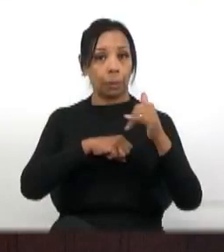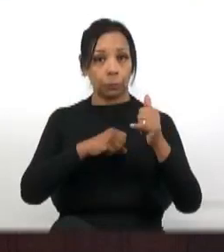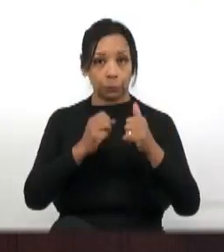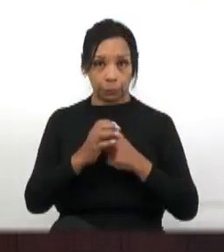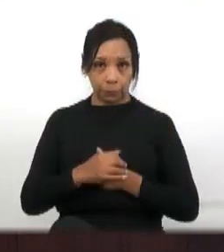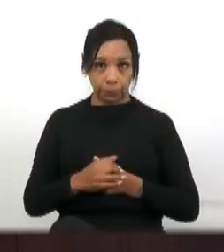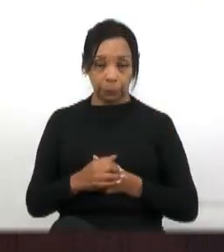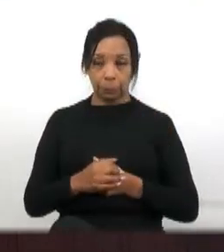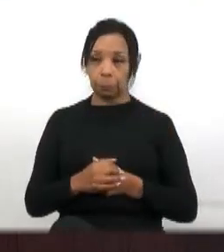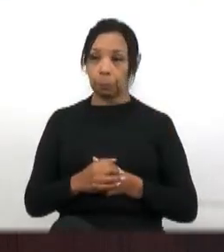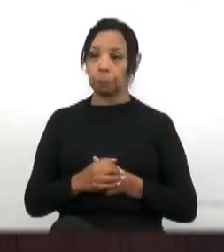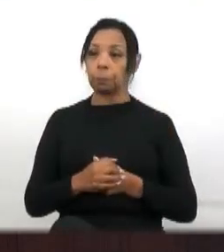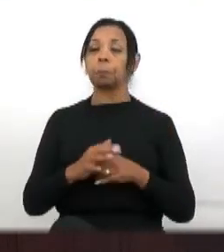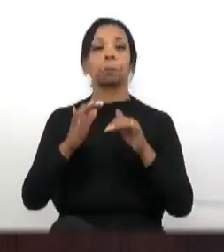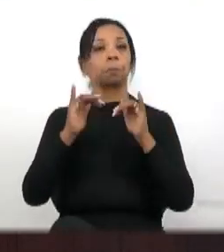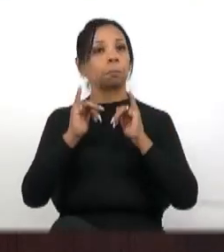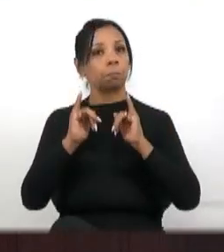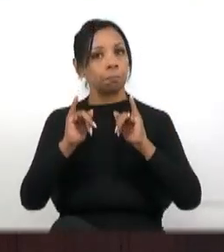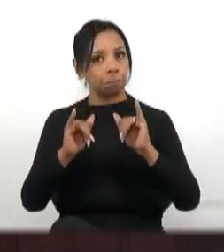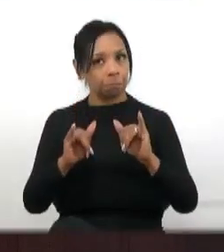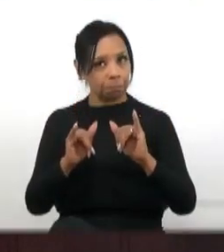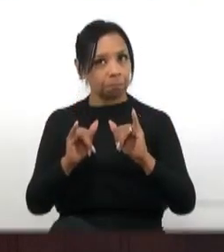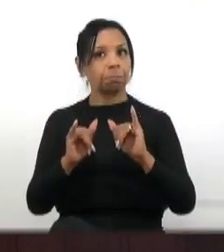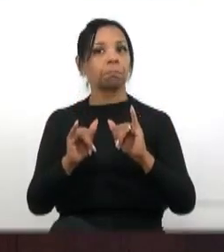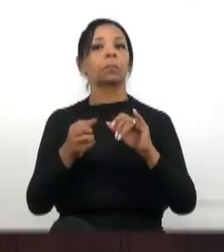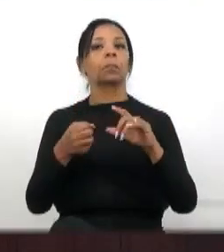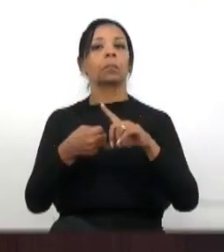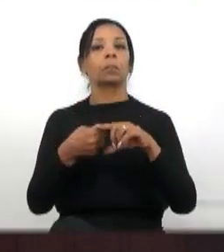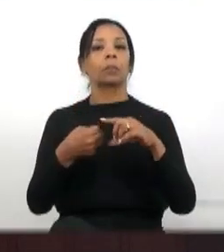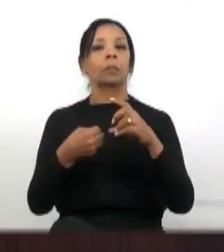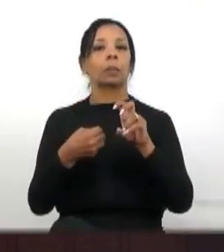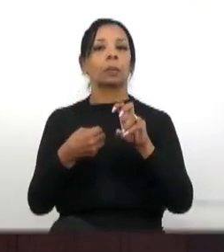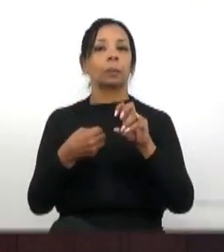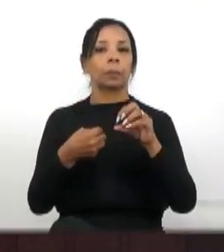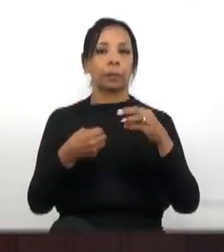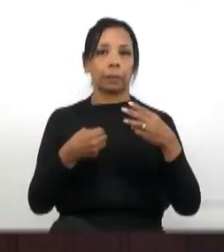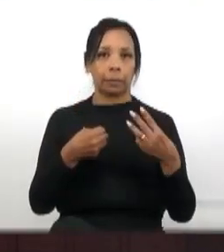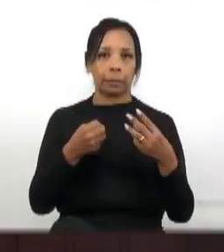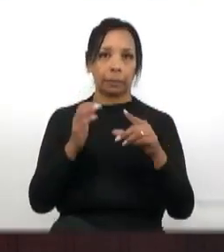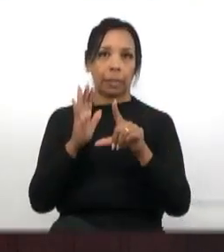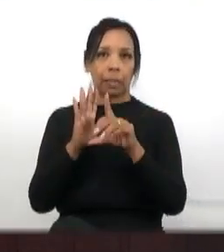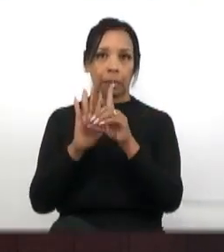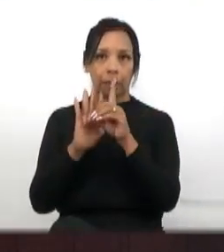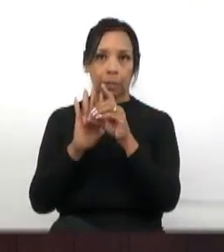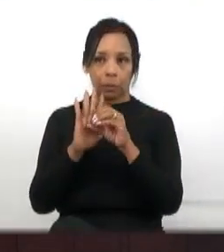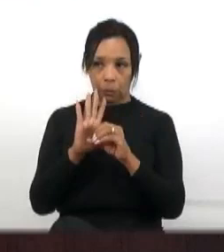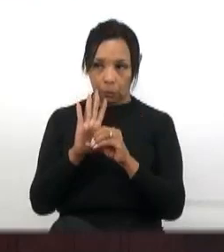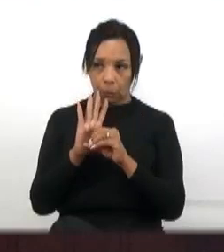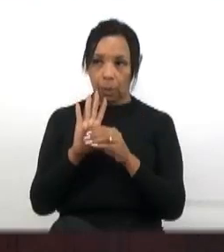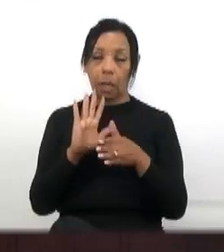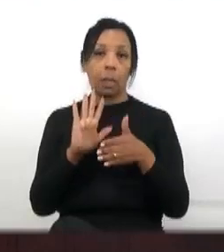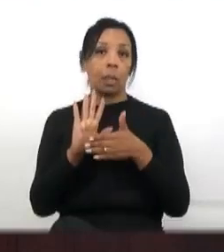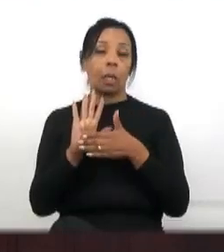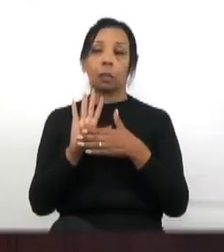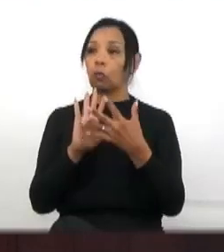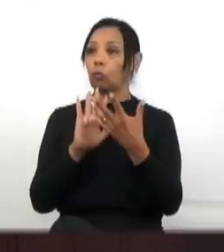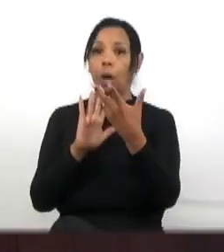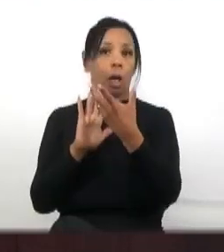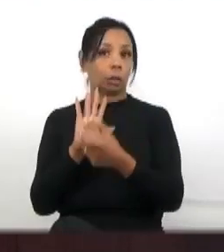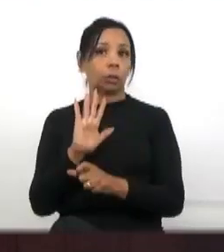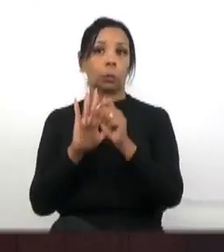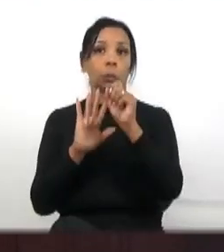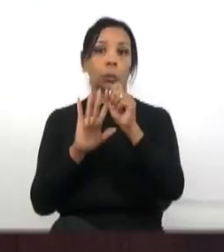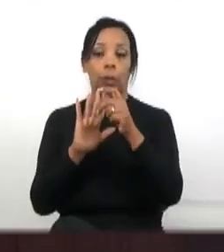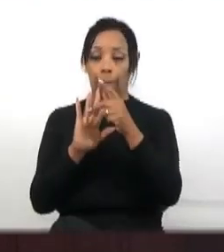Comunico o plenário que nos termos do artigo 53 da Lei Orgânica do Município foram tidos como rejeitados os seguintes